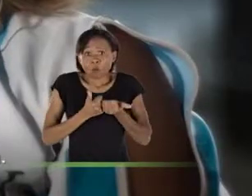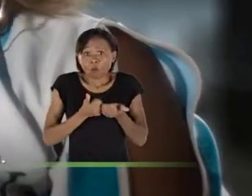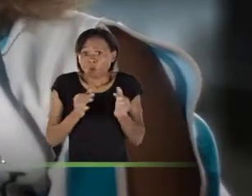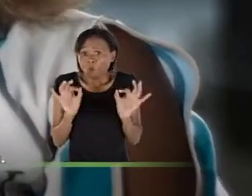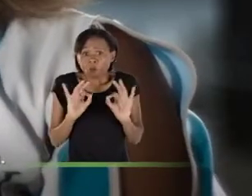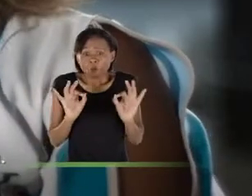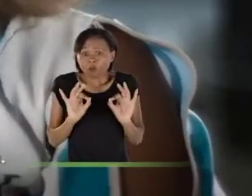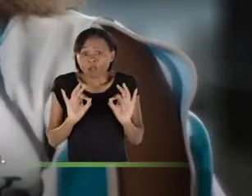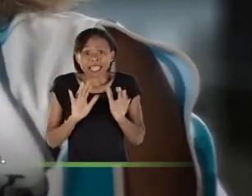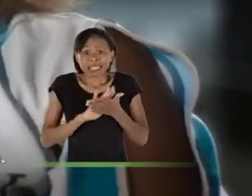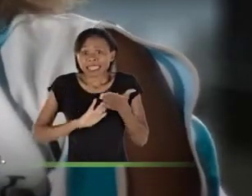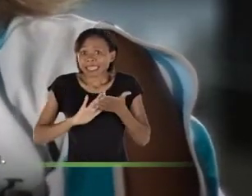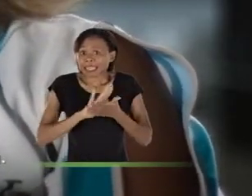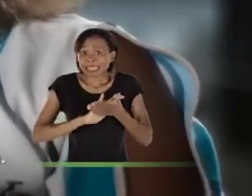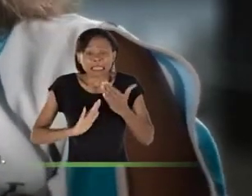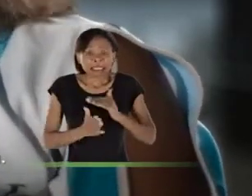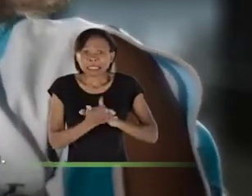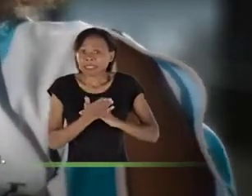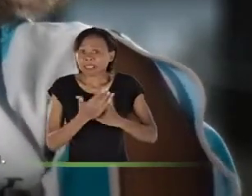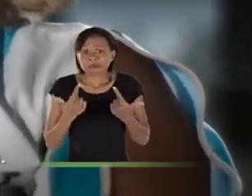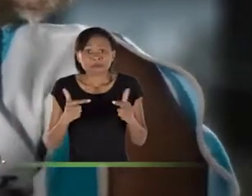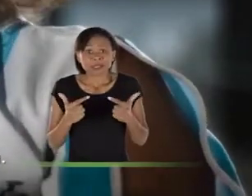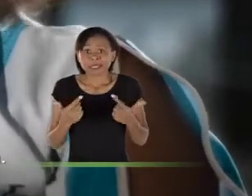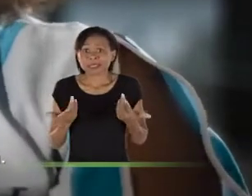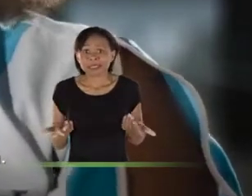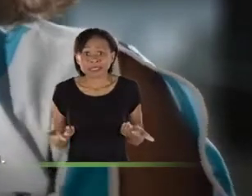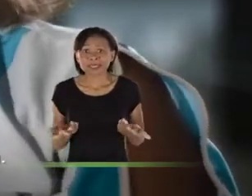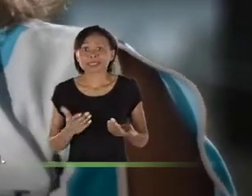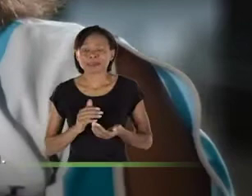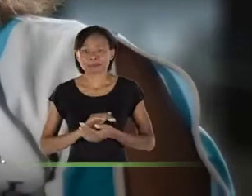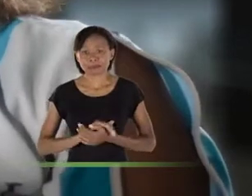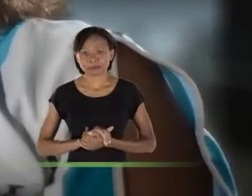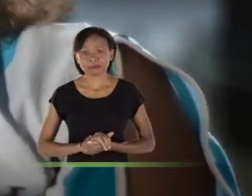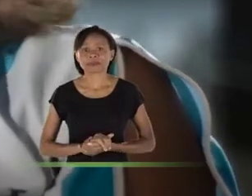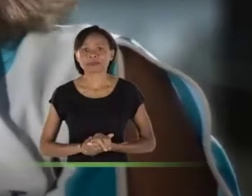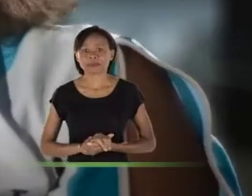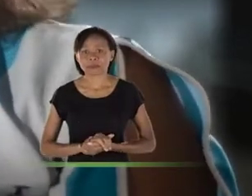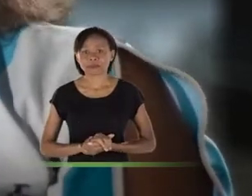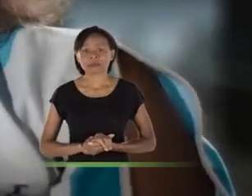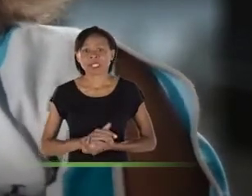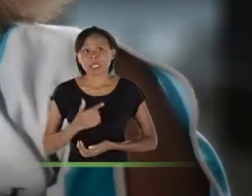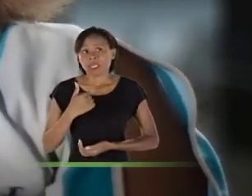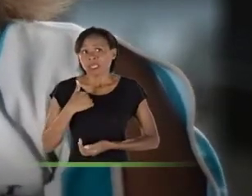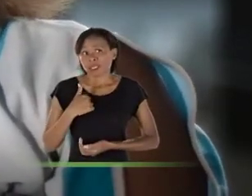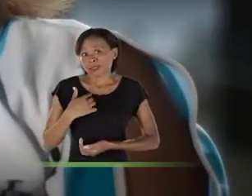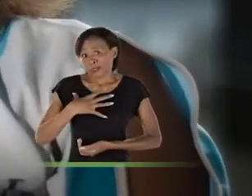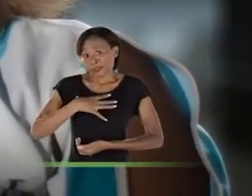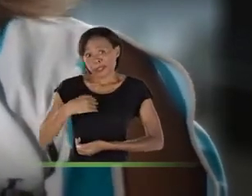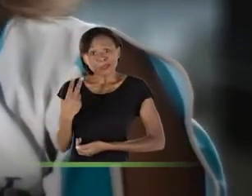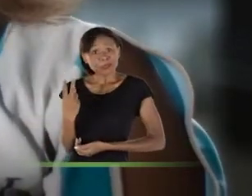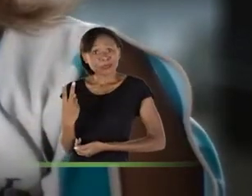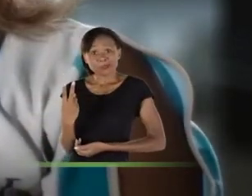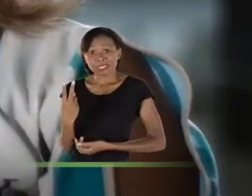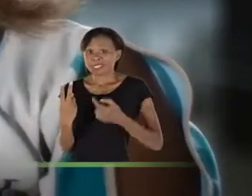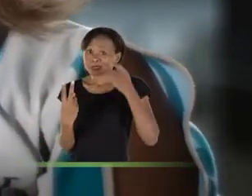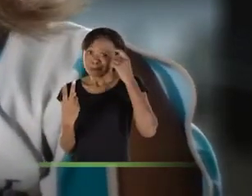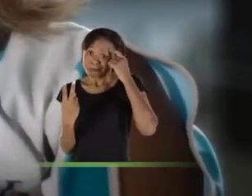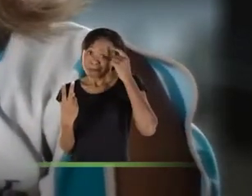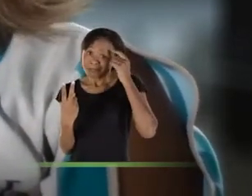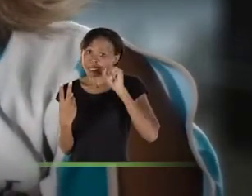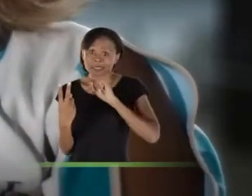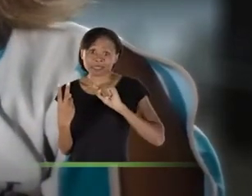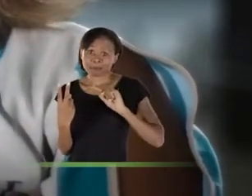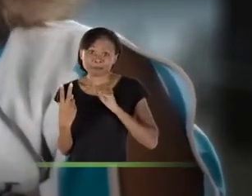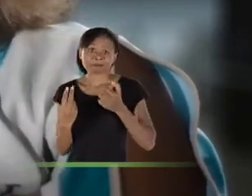Eu não tive apoio nenhum emocional, não tive apoio em nada. Moradia. E eu tinha duas filhas,